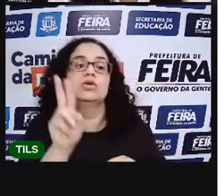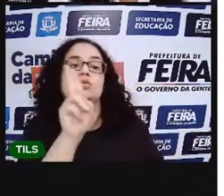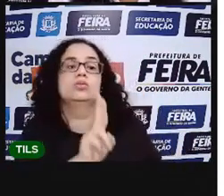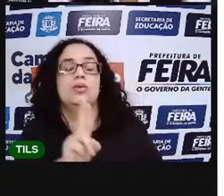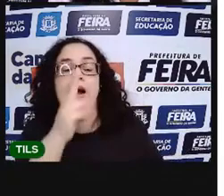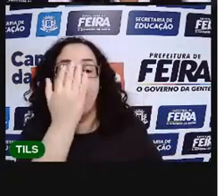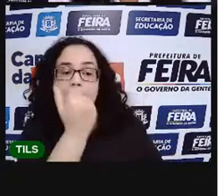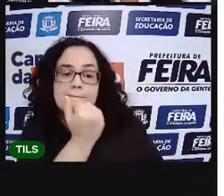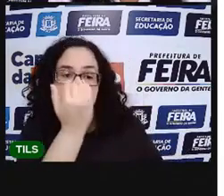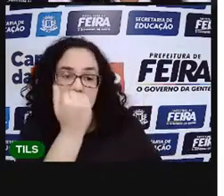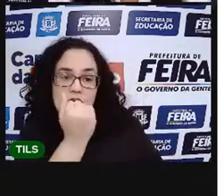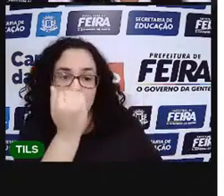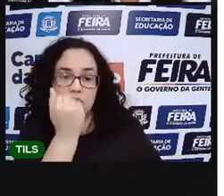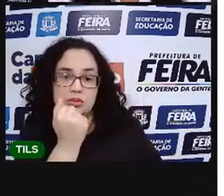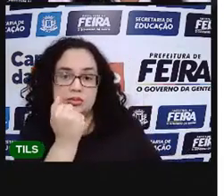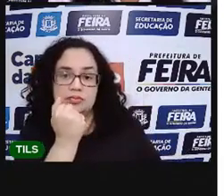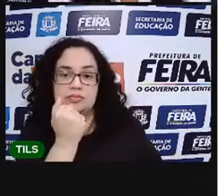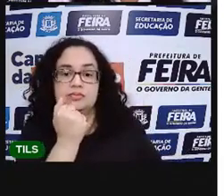comer.